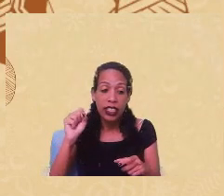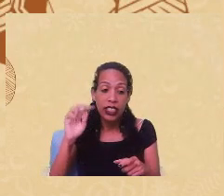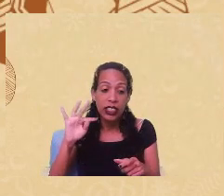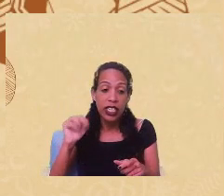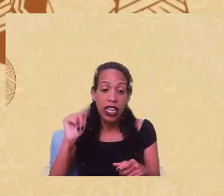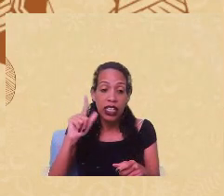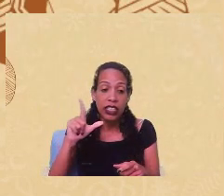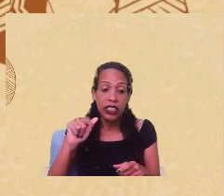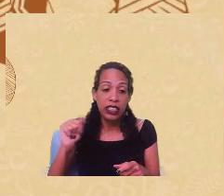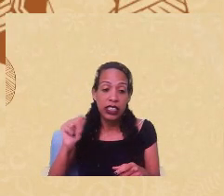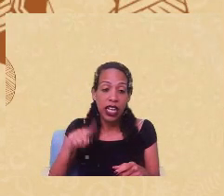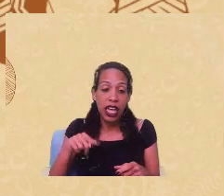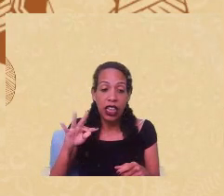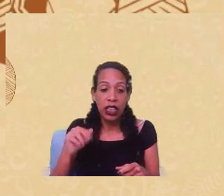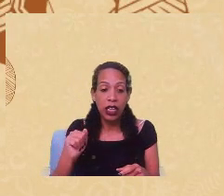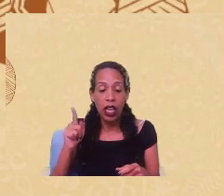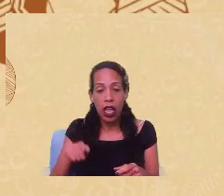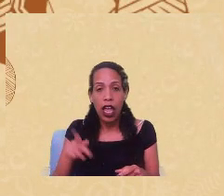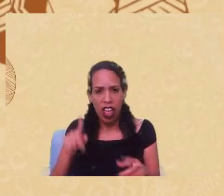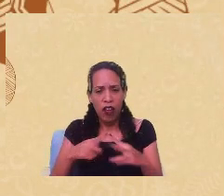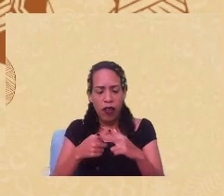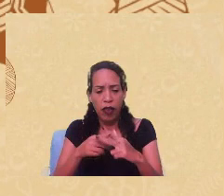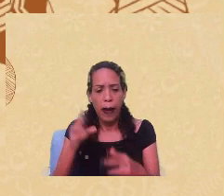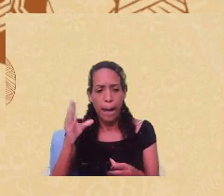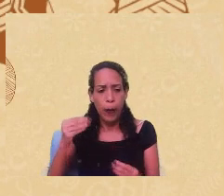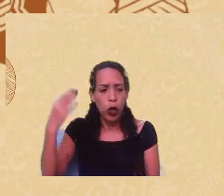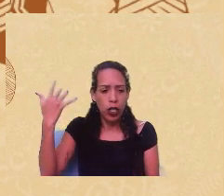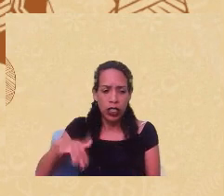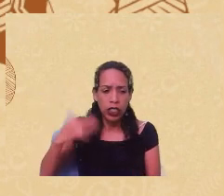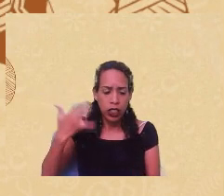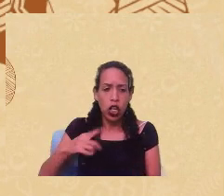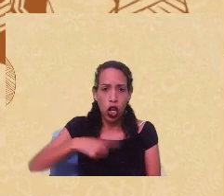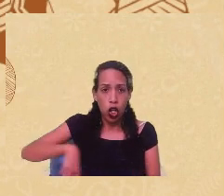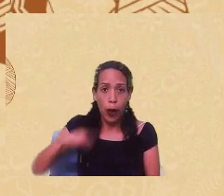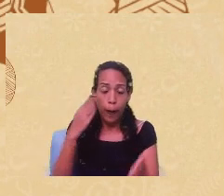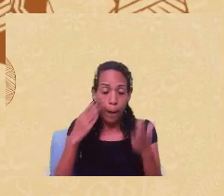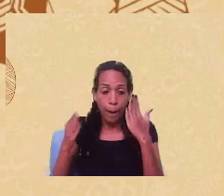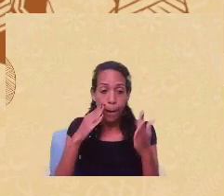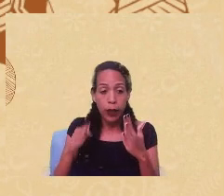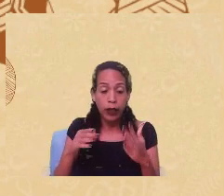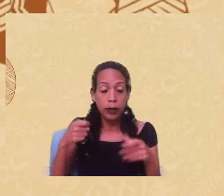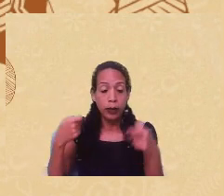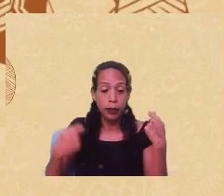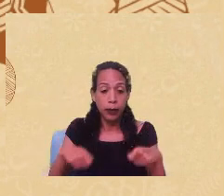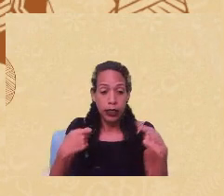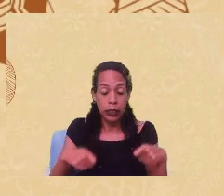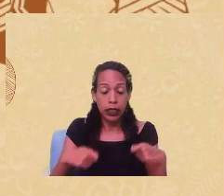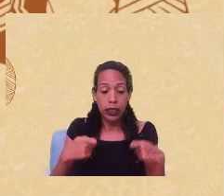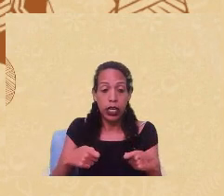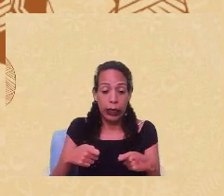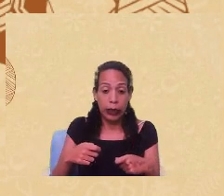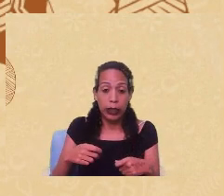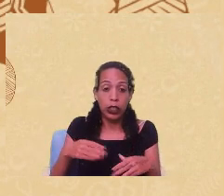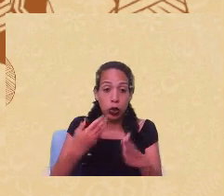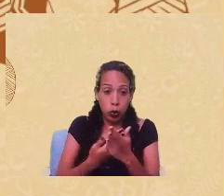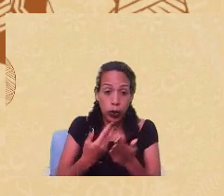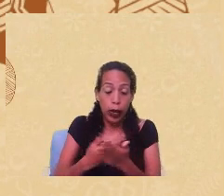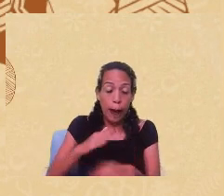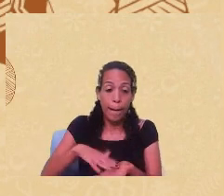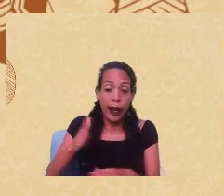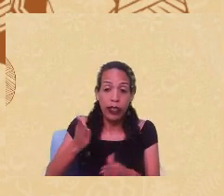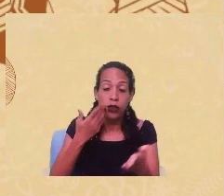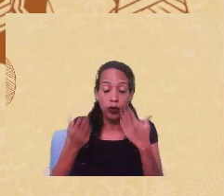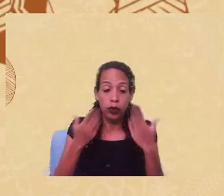Uma ferramenta, né, que eu acho que é extremamente cara e que nós, na psicologia, precisamos aprofundar, né, nessa discussão,